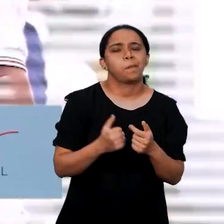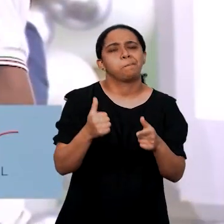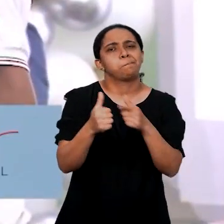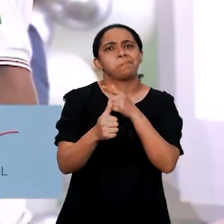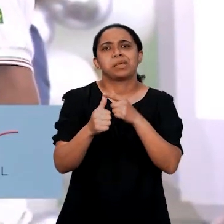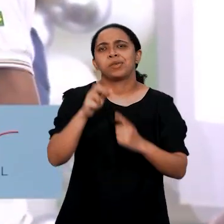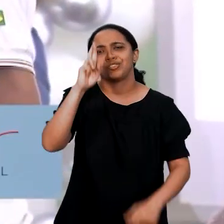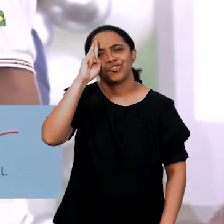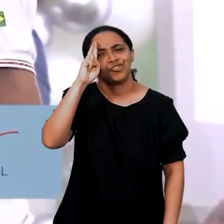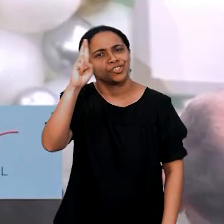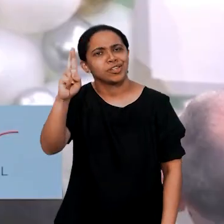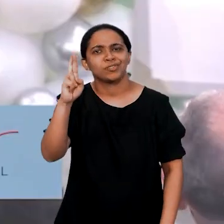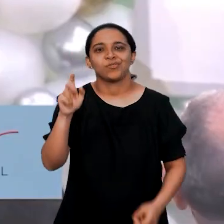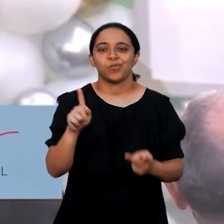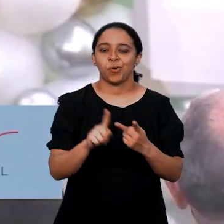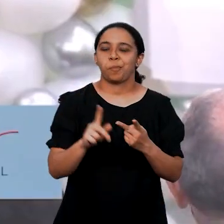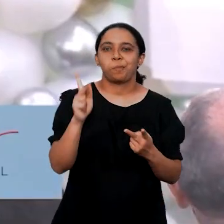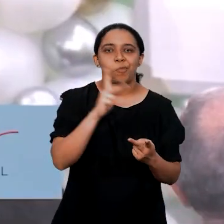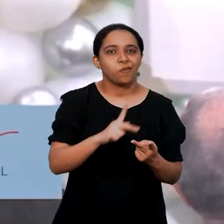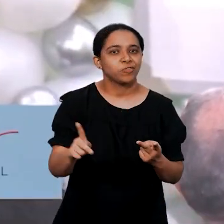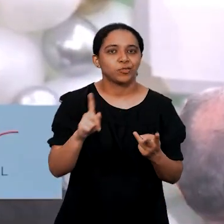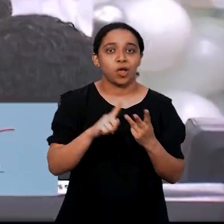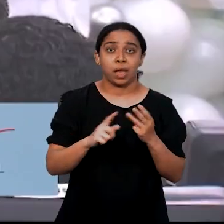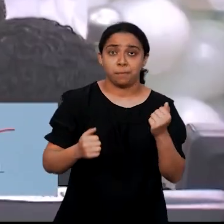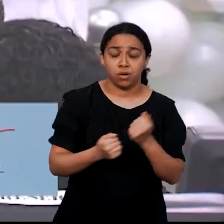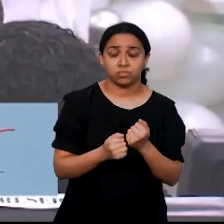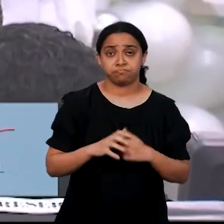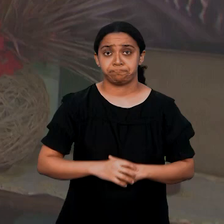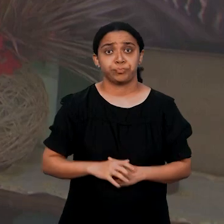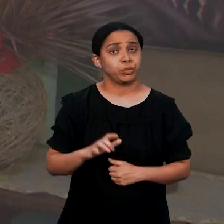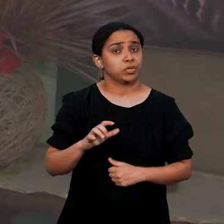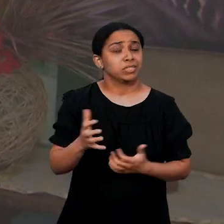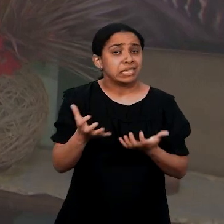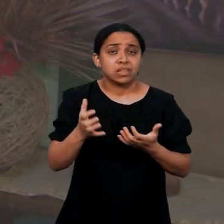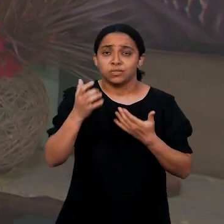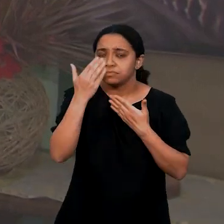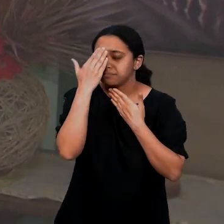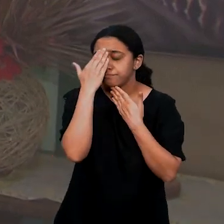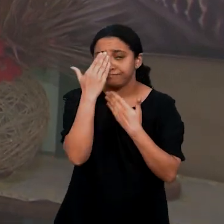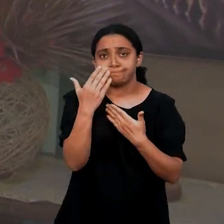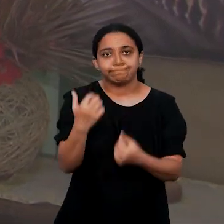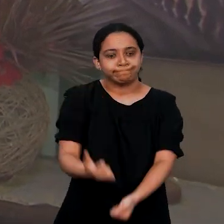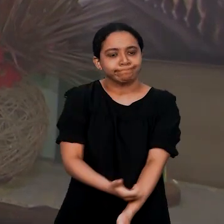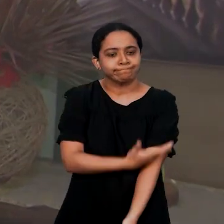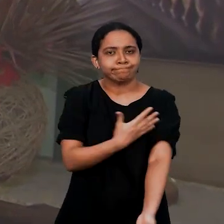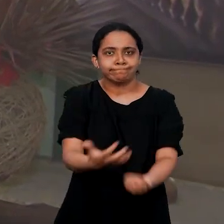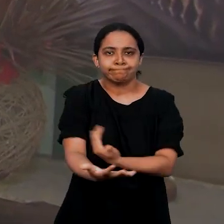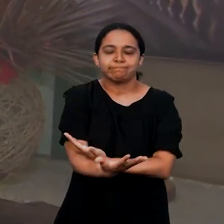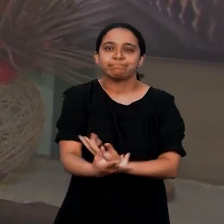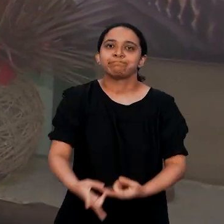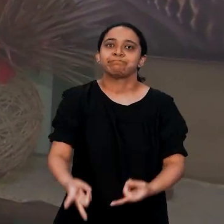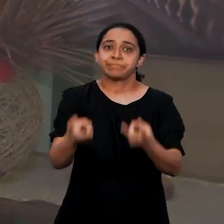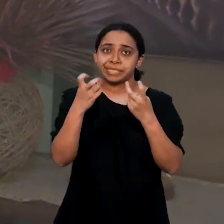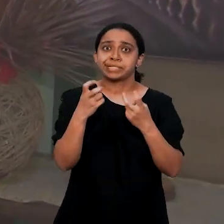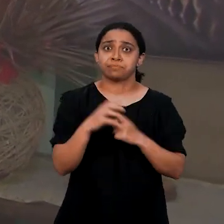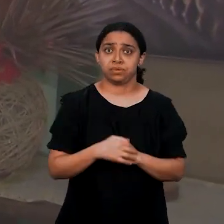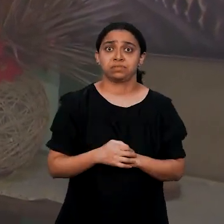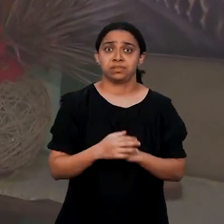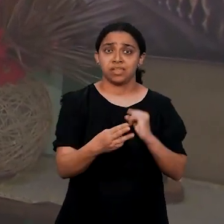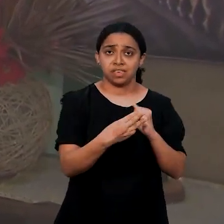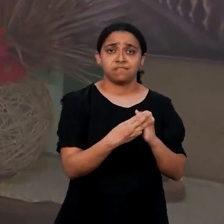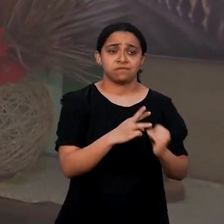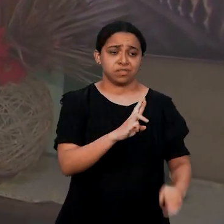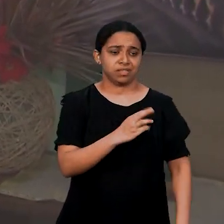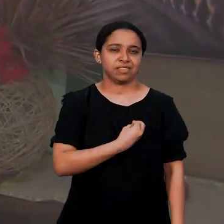Apoiadores, os primeiros diretores e professores. Eu só tenho a agradecer. É de imensa emoção ver o